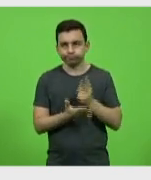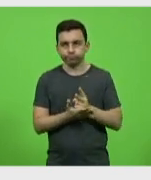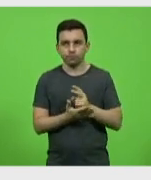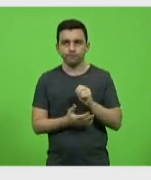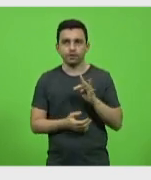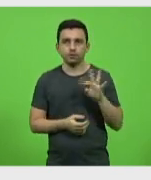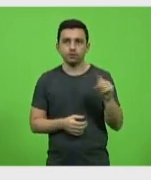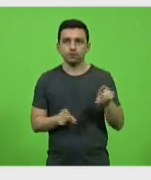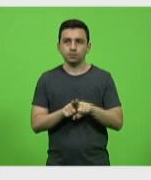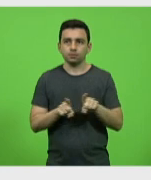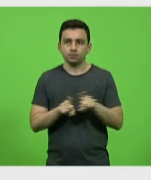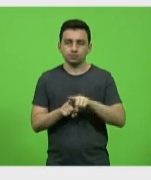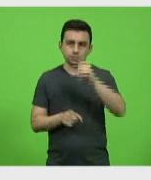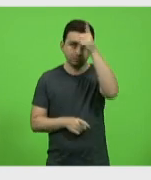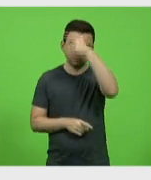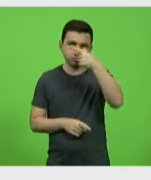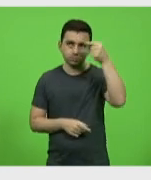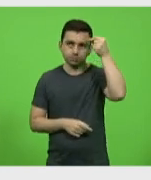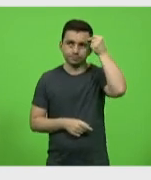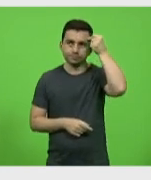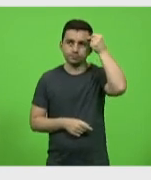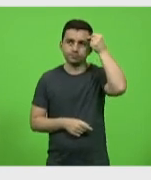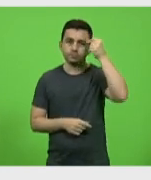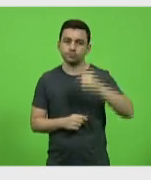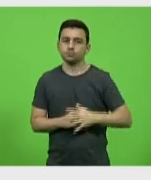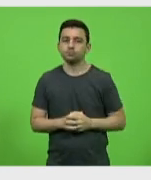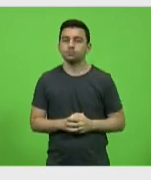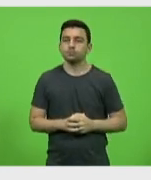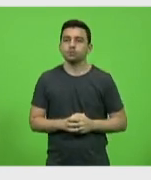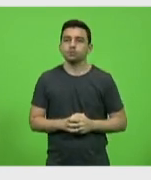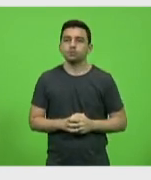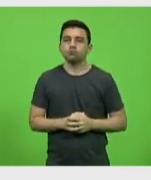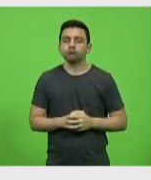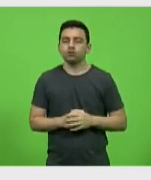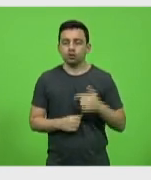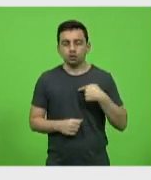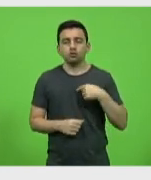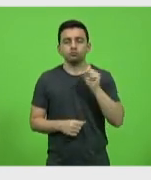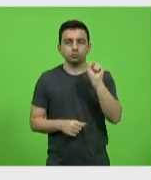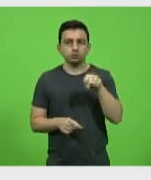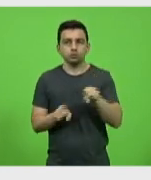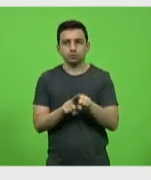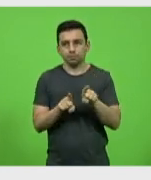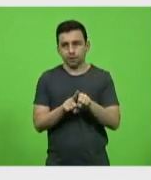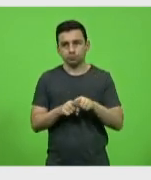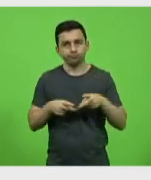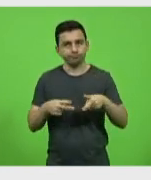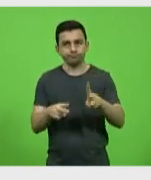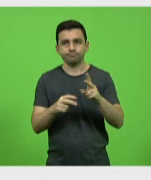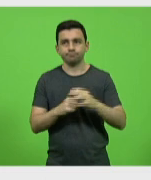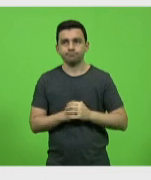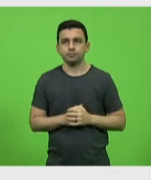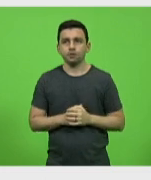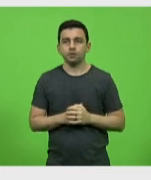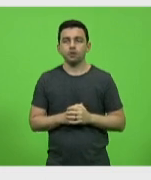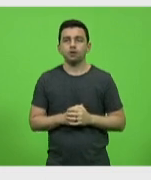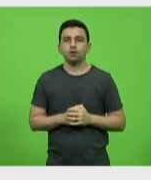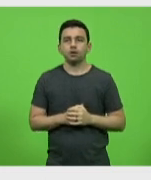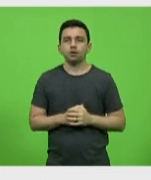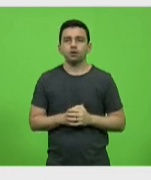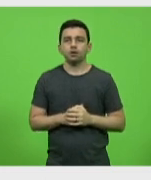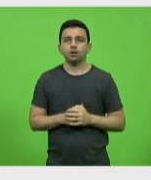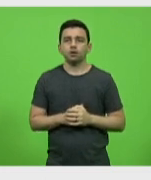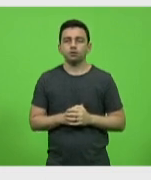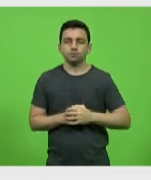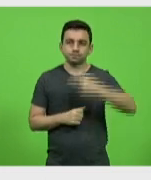Deputada Dirce Reiderscheidt. Voto sim, presidente. Deputada Dirce vota sim. Deputado doutor Vicente